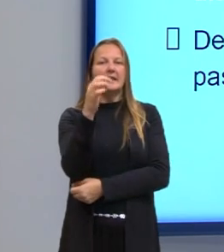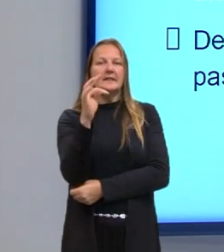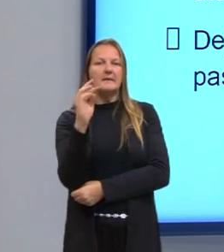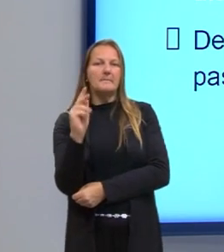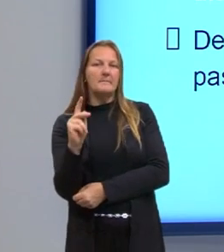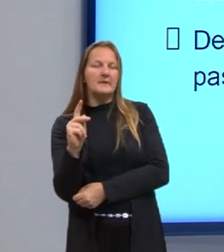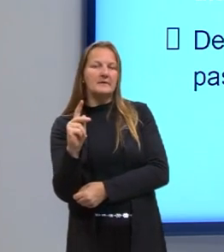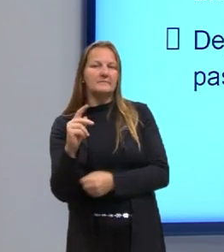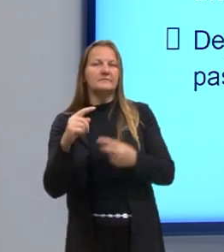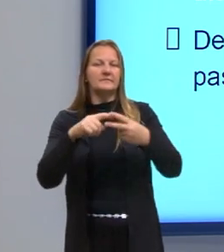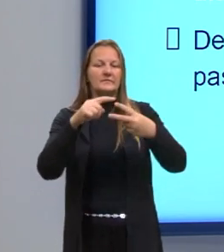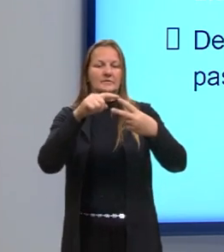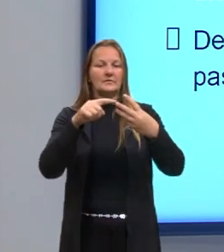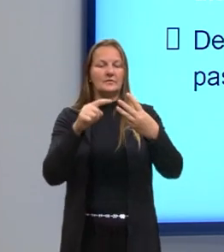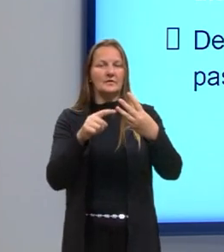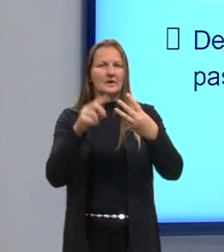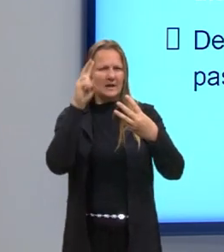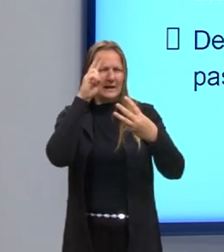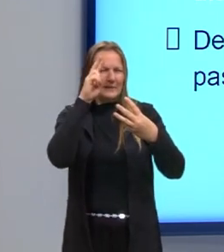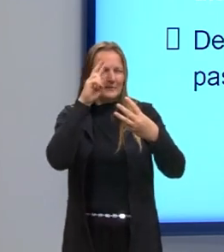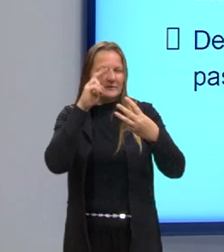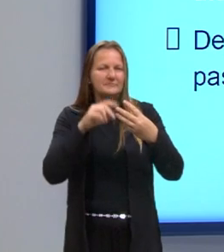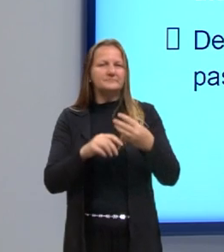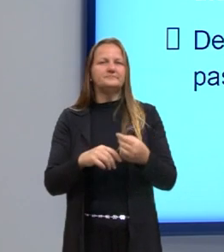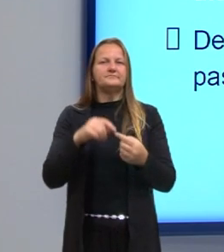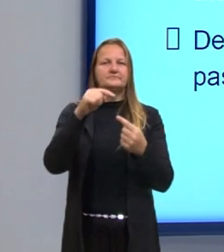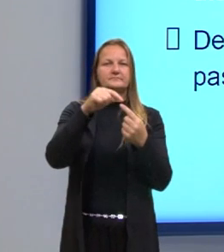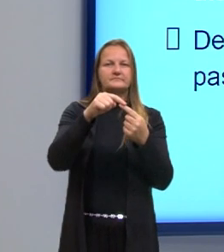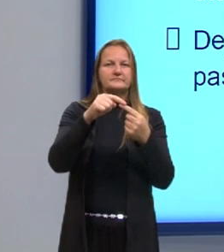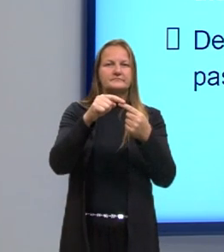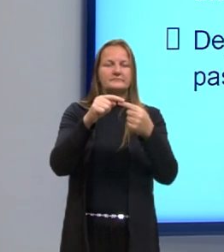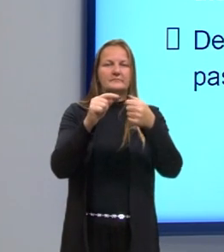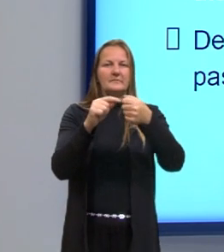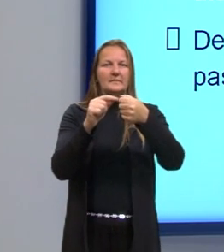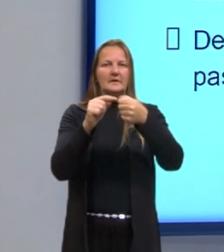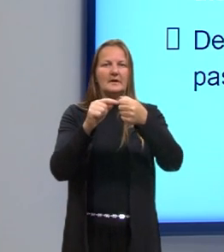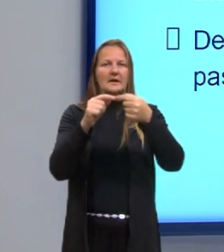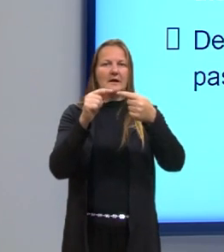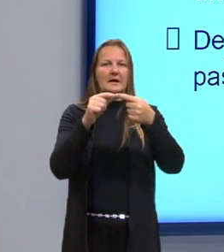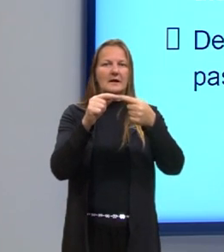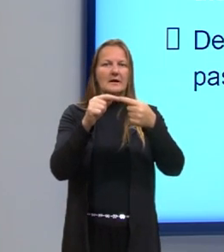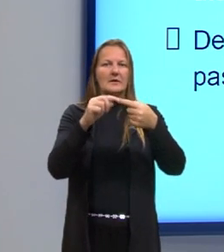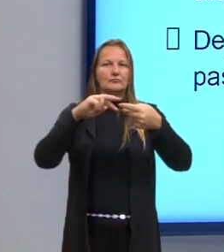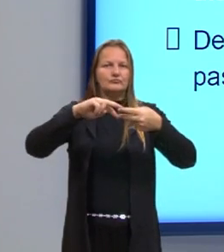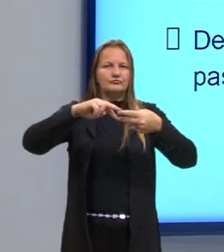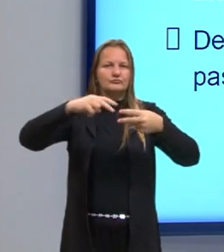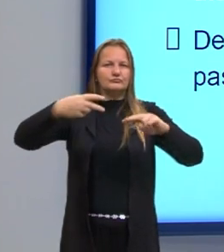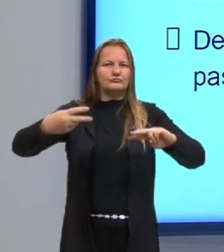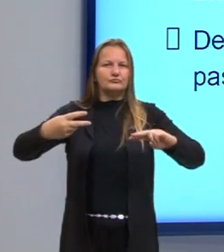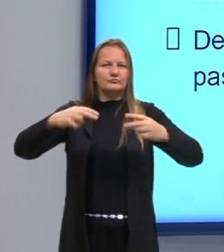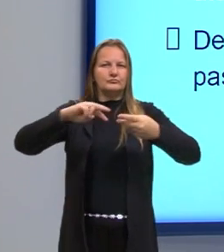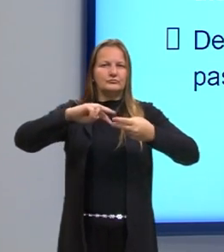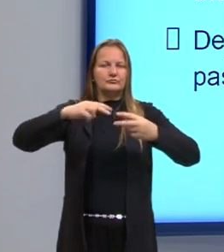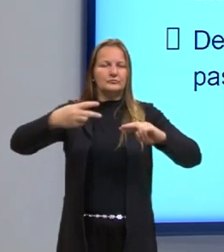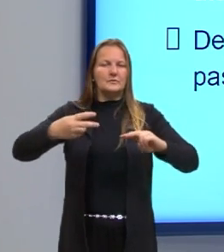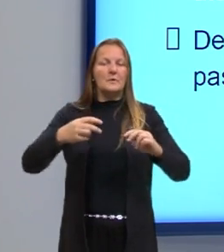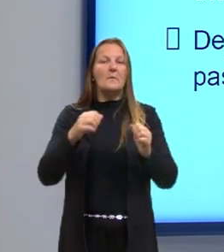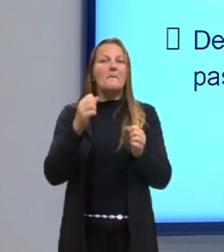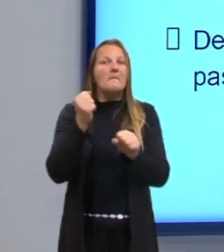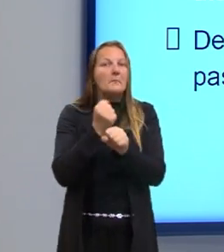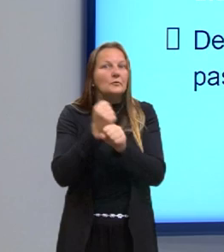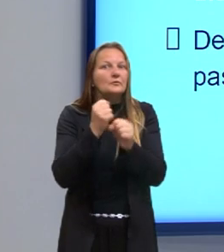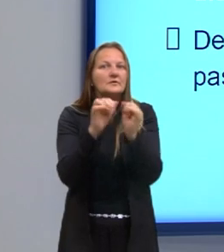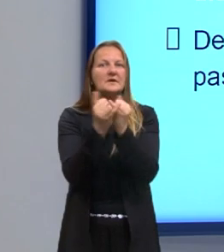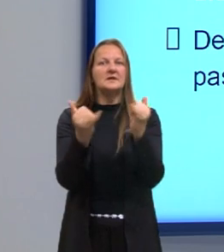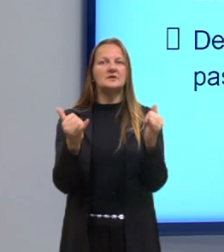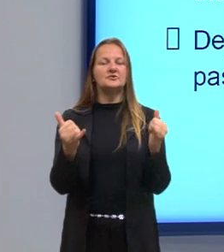trifosfato, né? Que é responsável pela produção de energia nos organismos vivos. Então,